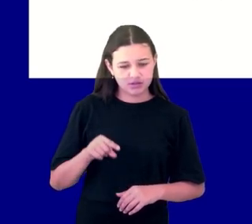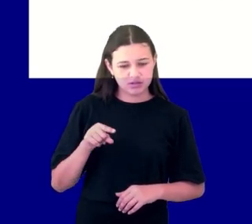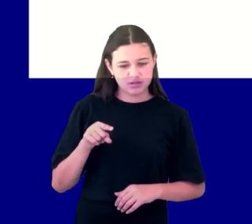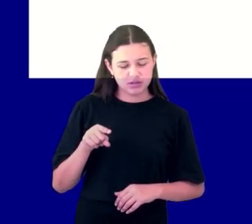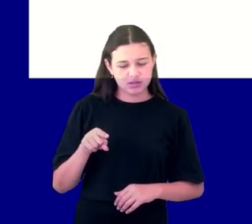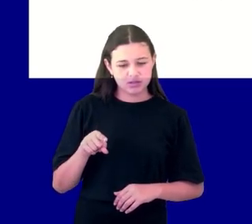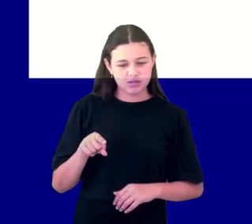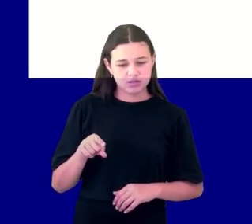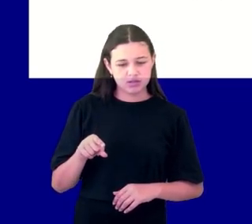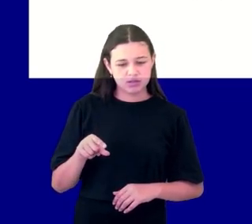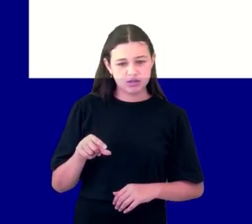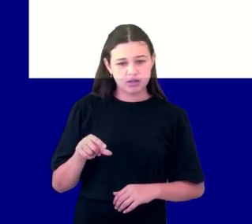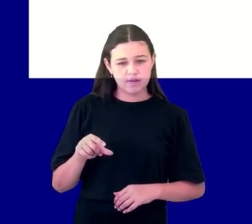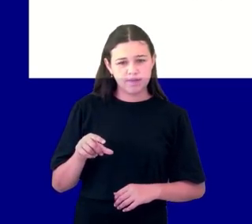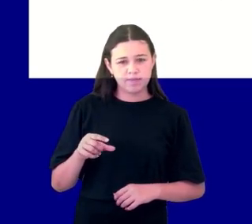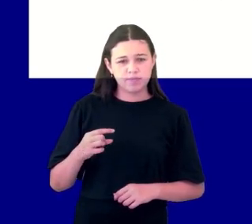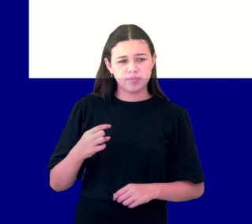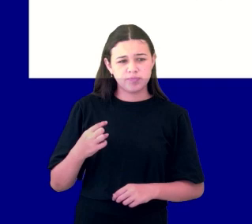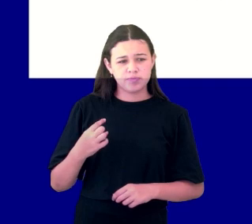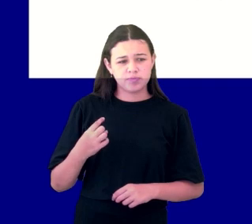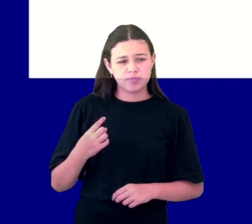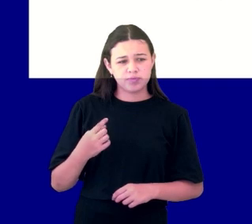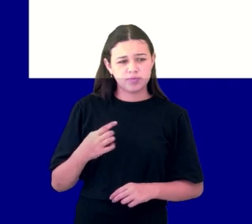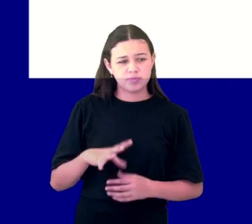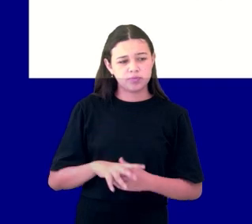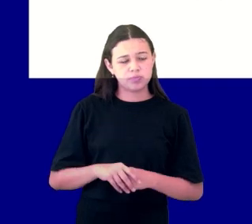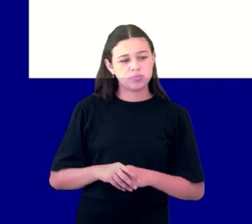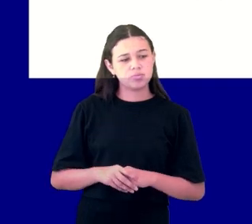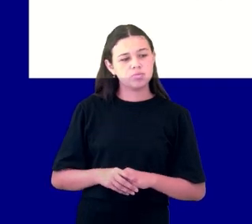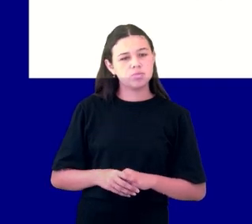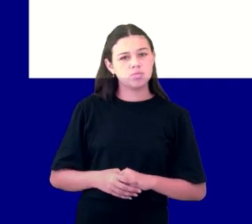independentes. Eles nunca foram controlados.